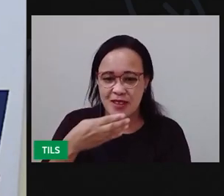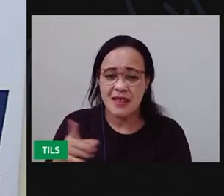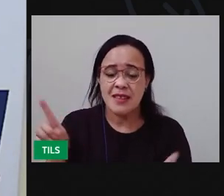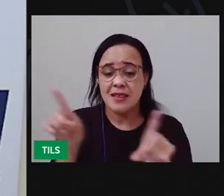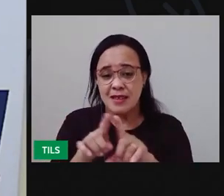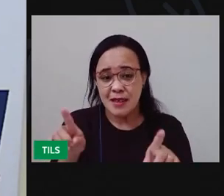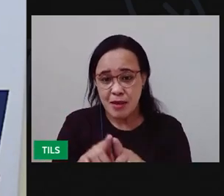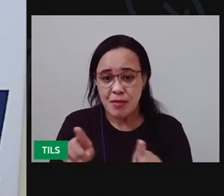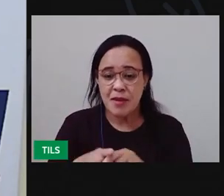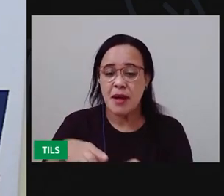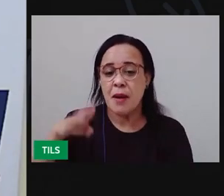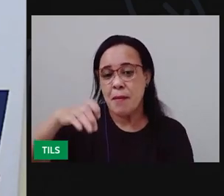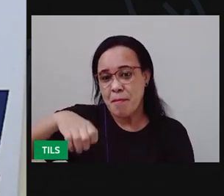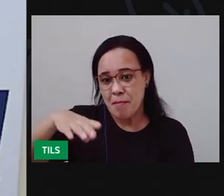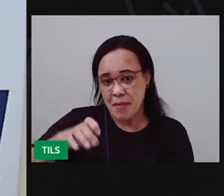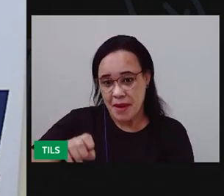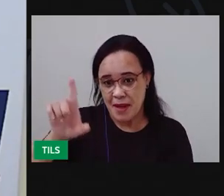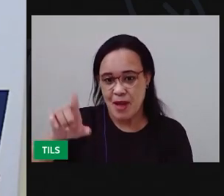mel e morada.